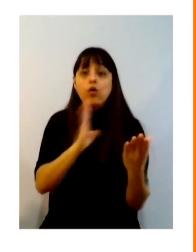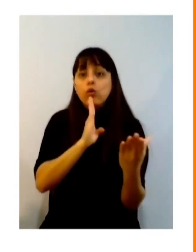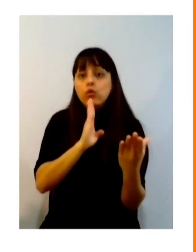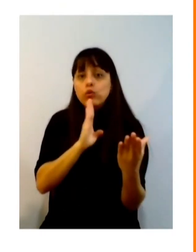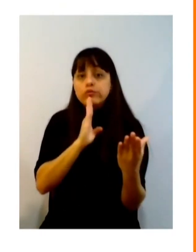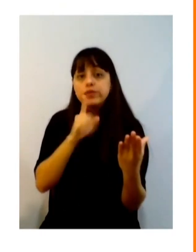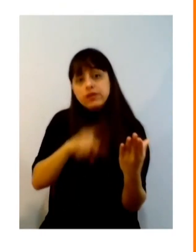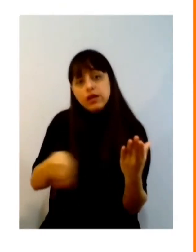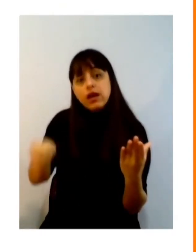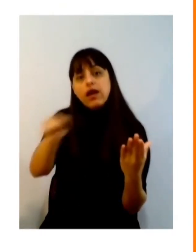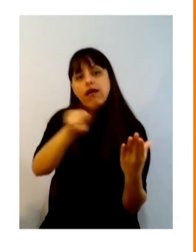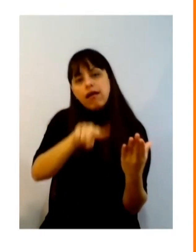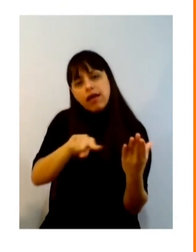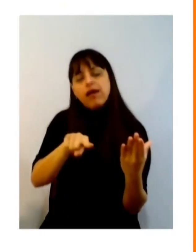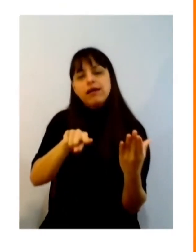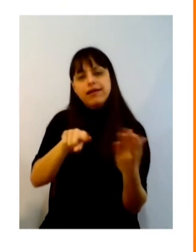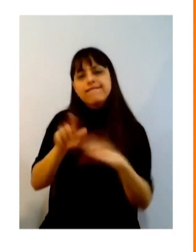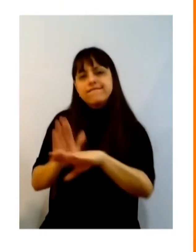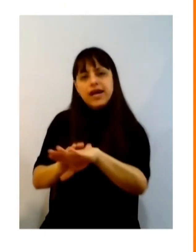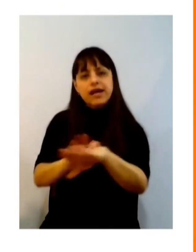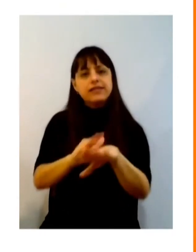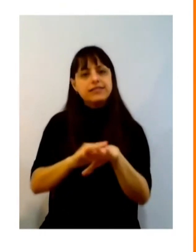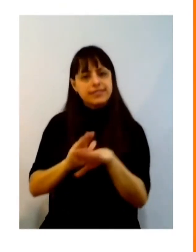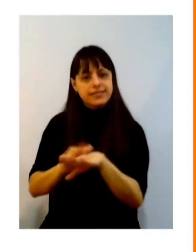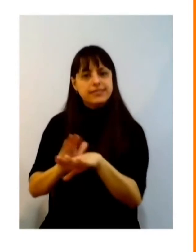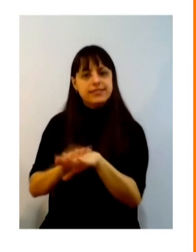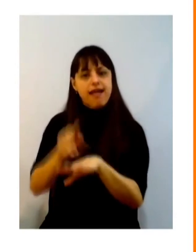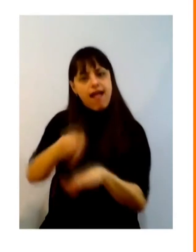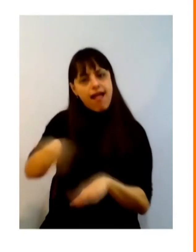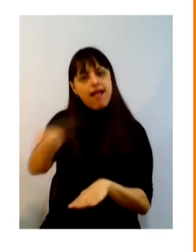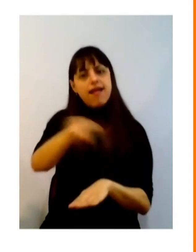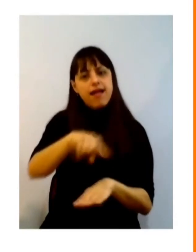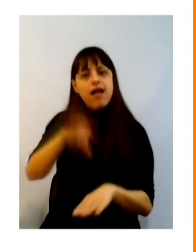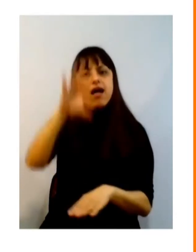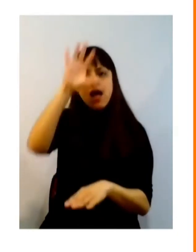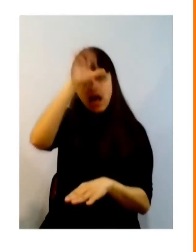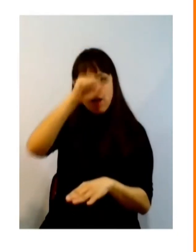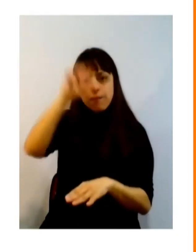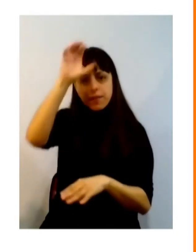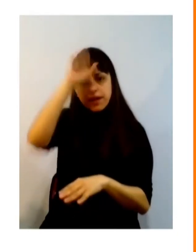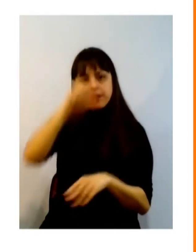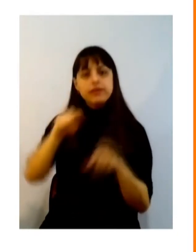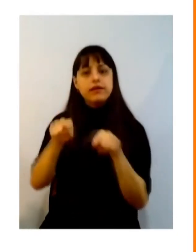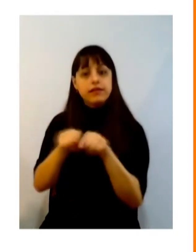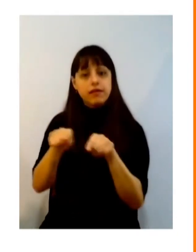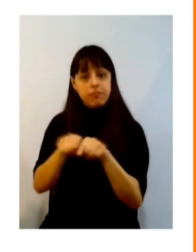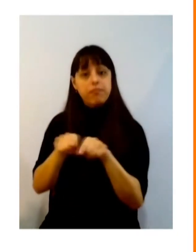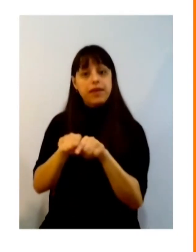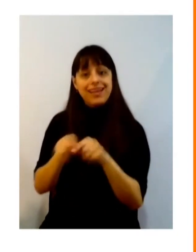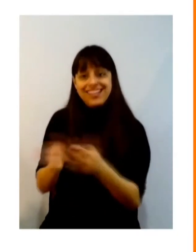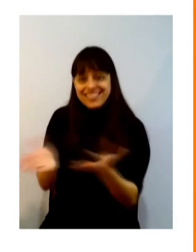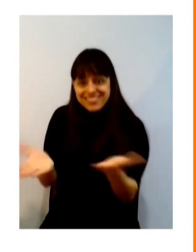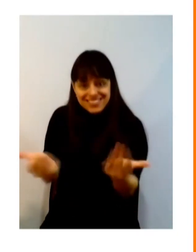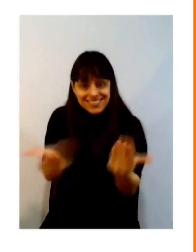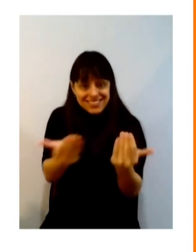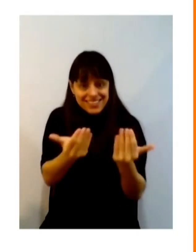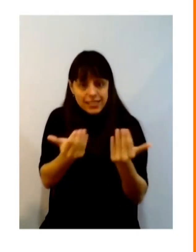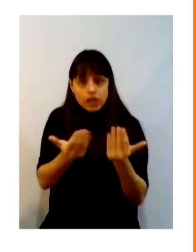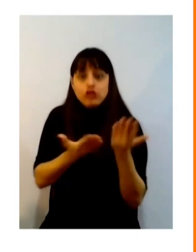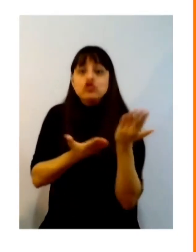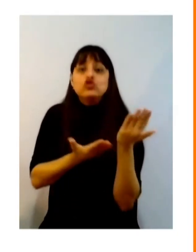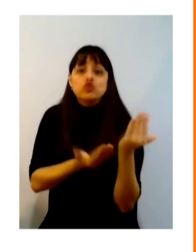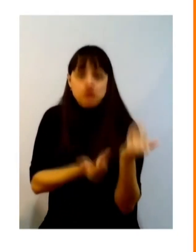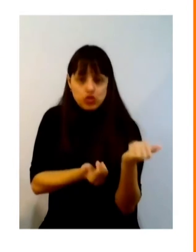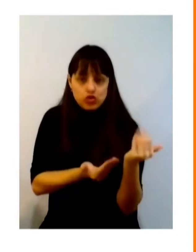mas fazer mesmo outras pessoas precisam fazer e esse outro fazer tem que ser da juventude elas precisam pegar isso e tocar para frente sabe